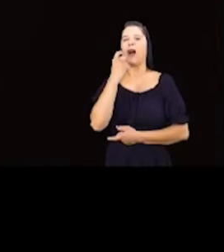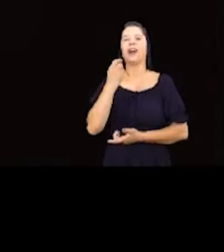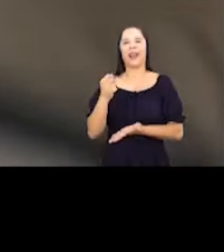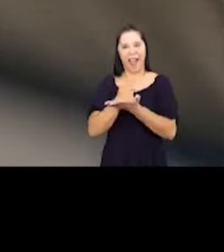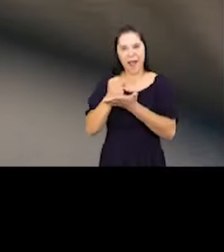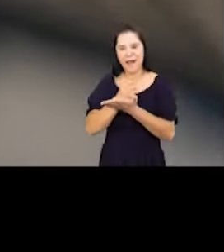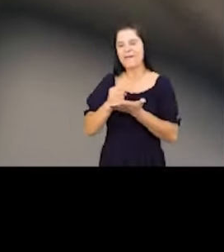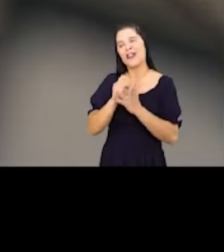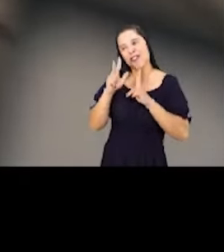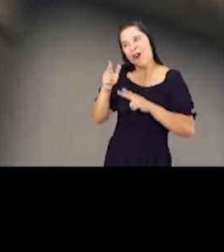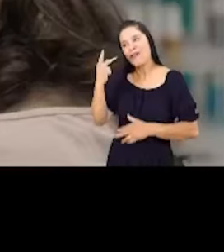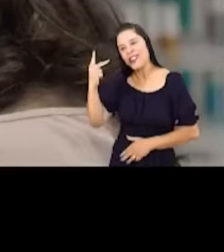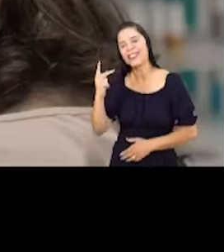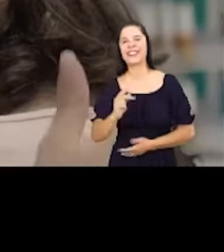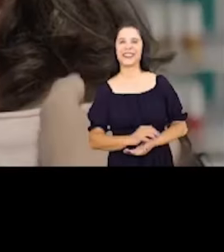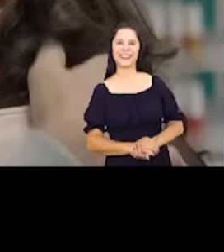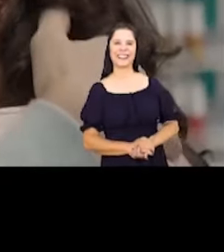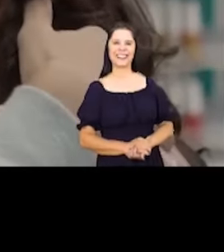remédio.